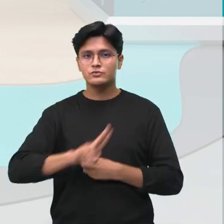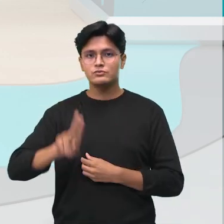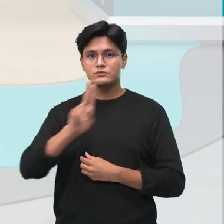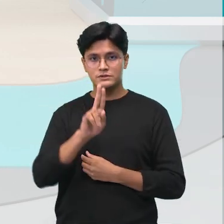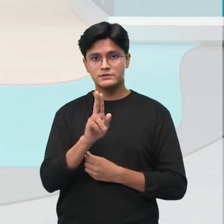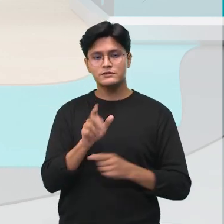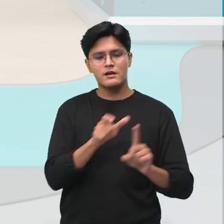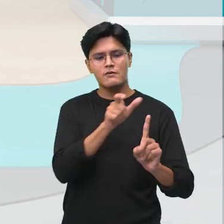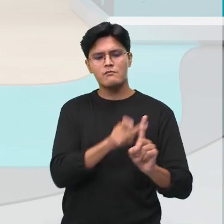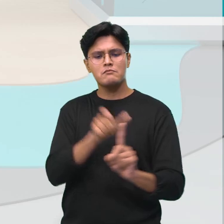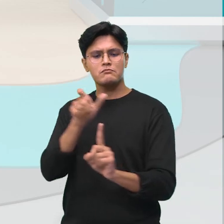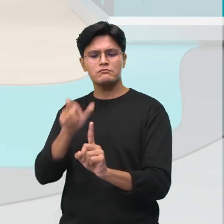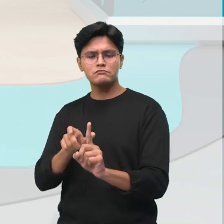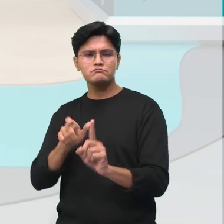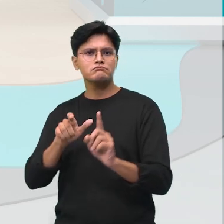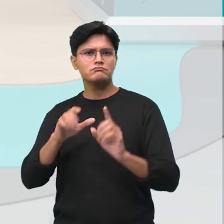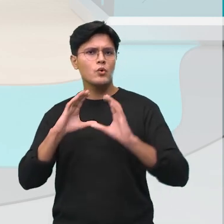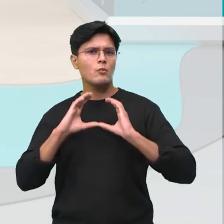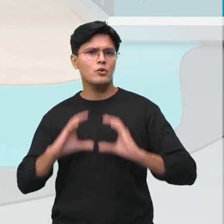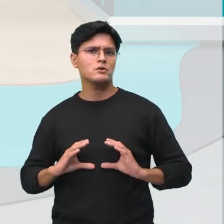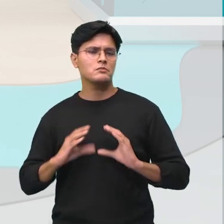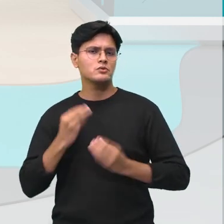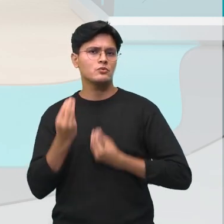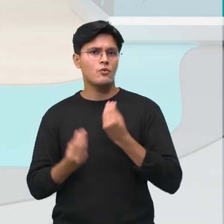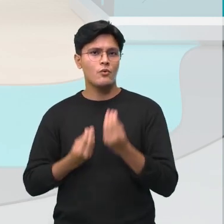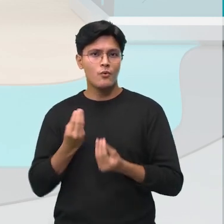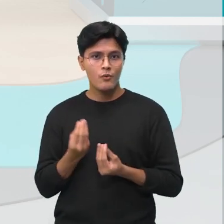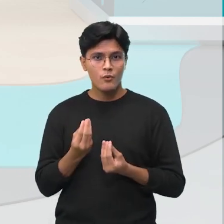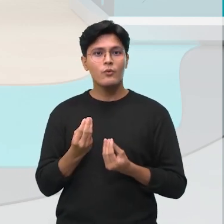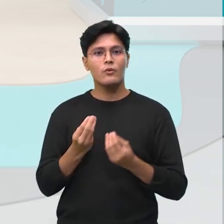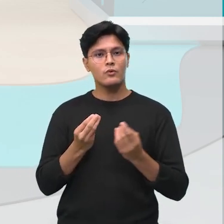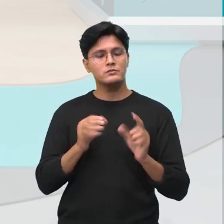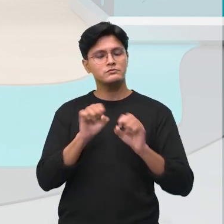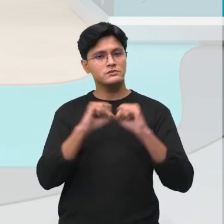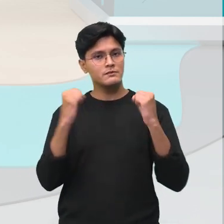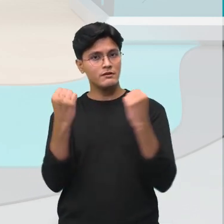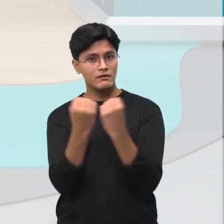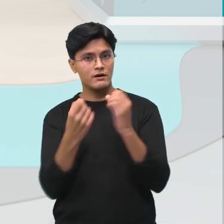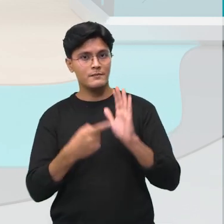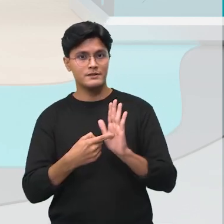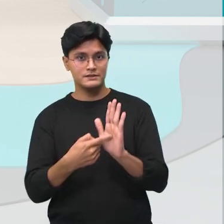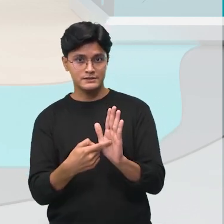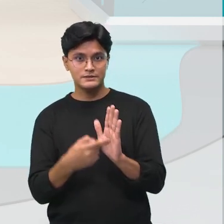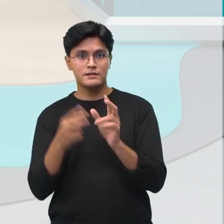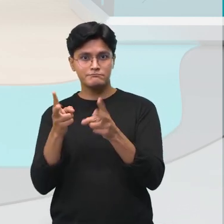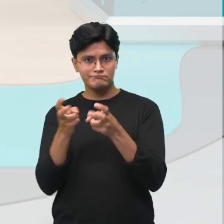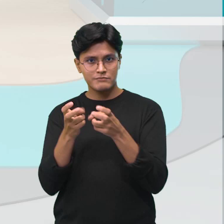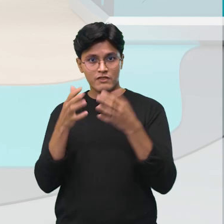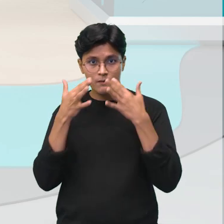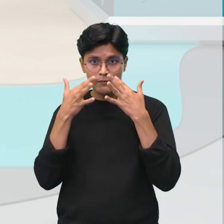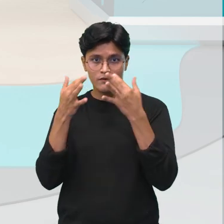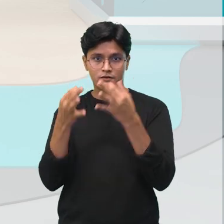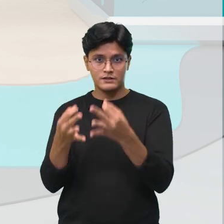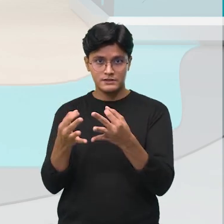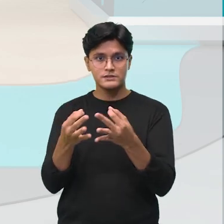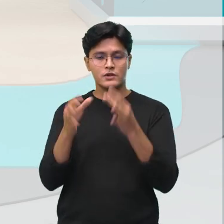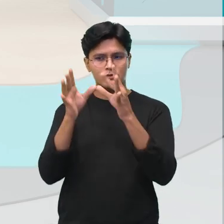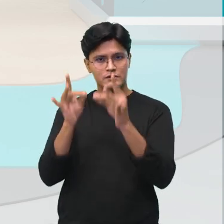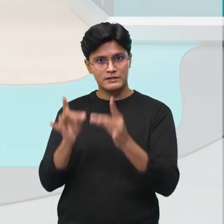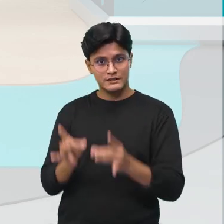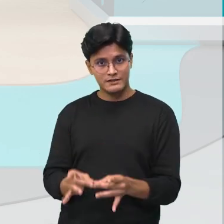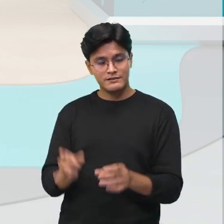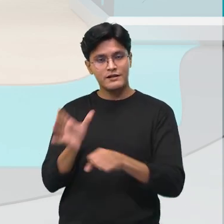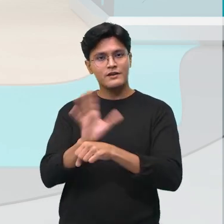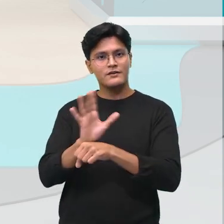personagens se comportam ali para fazer esse seminário. Então, observem com cuidado, né? Cada detalhe desse